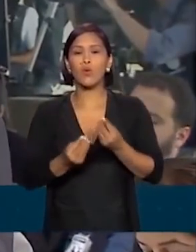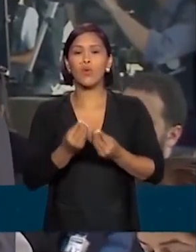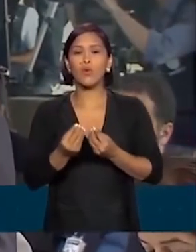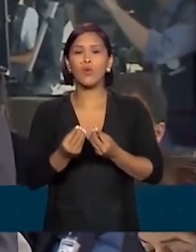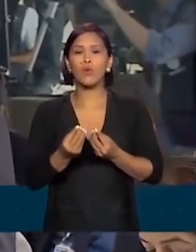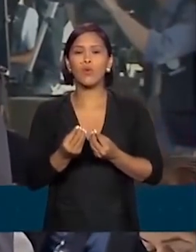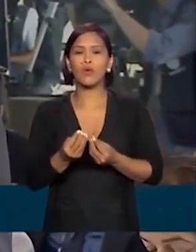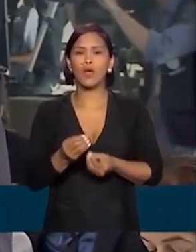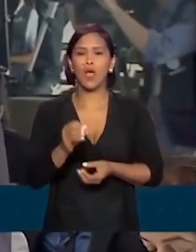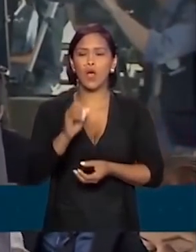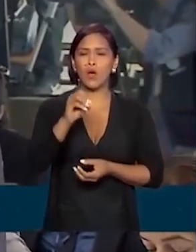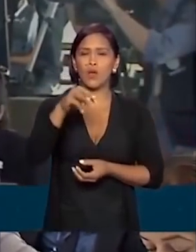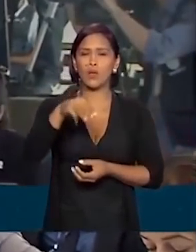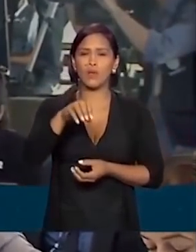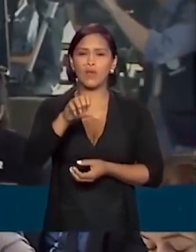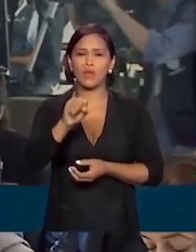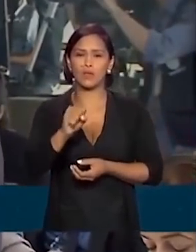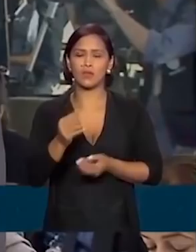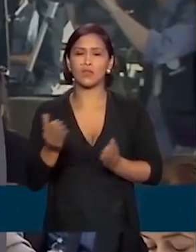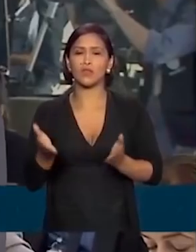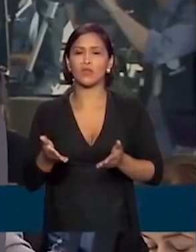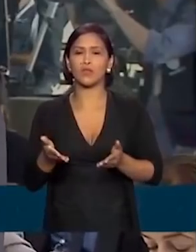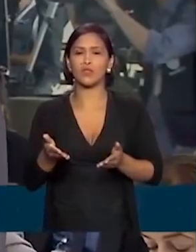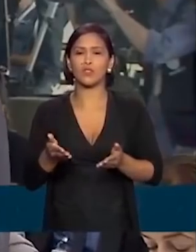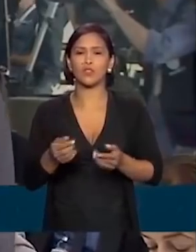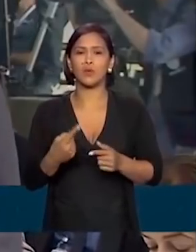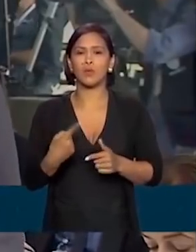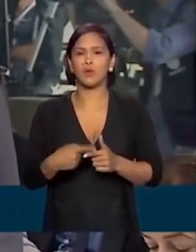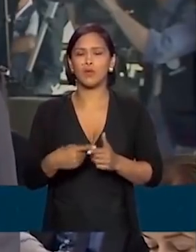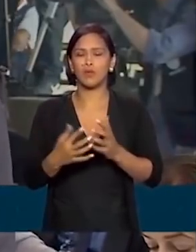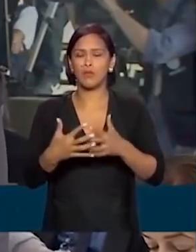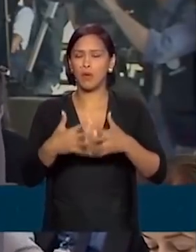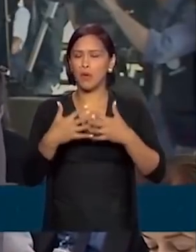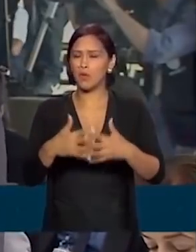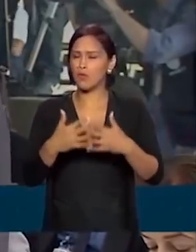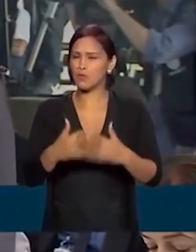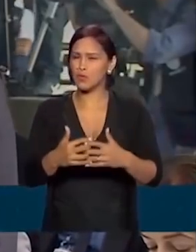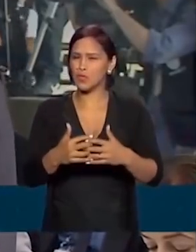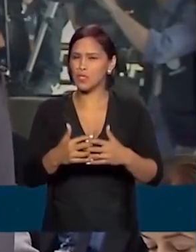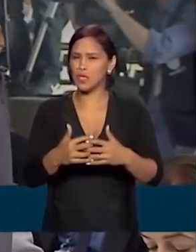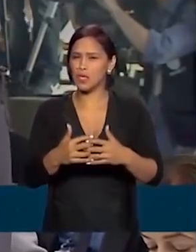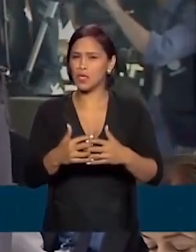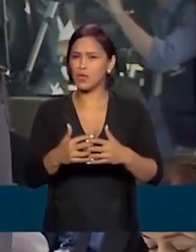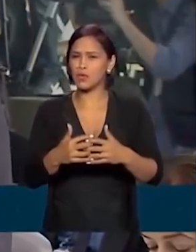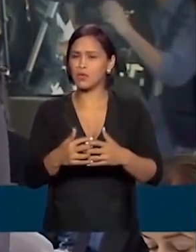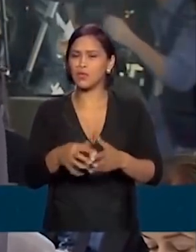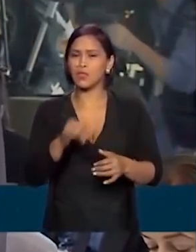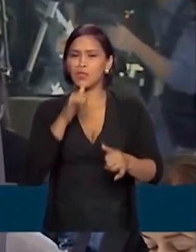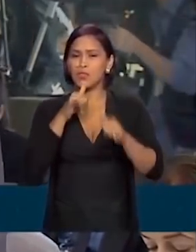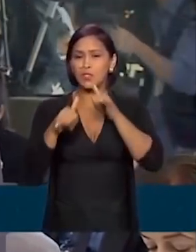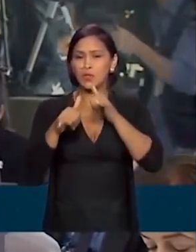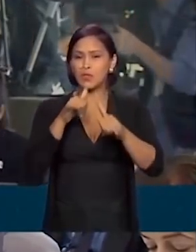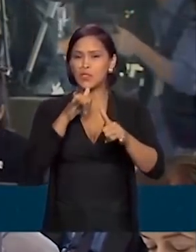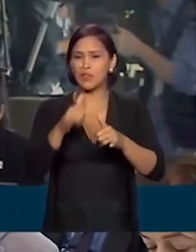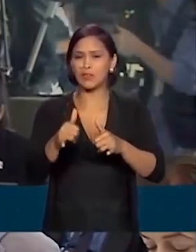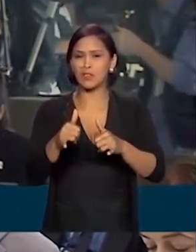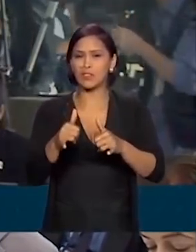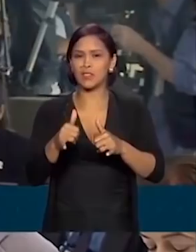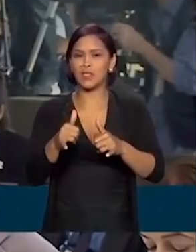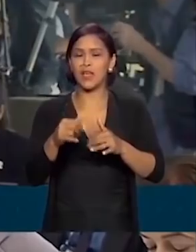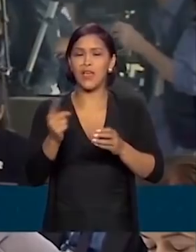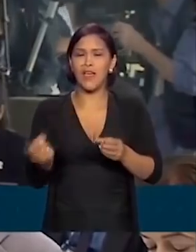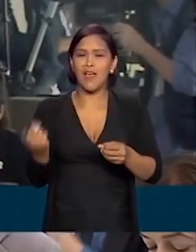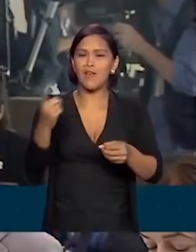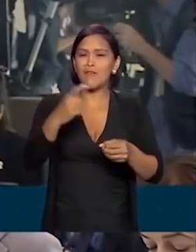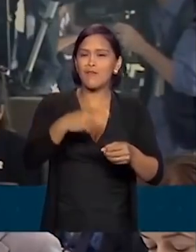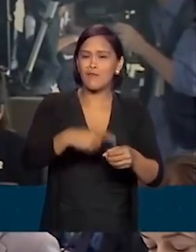houve alguma confusão sobre interpretações sobre isso, né? É voltar ao trabalho agora ou manter o isolamento providenciando a